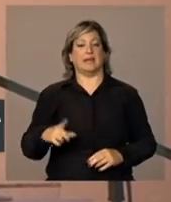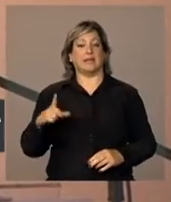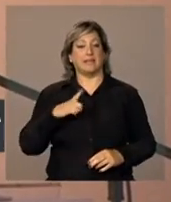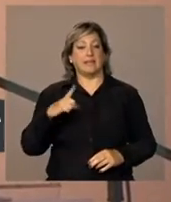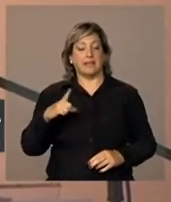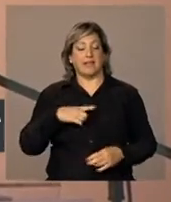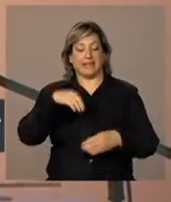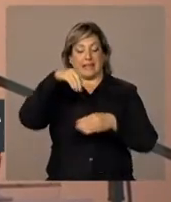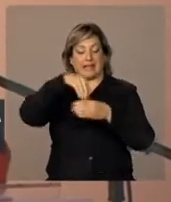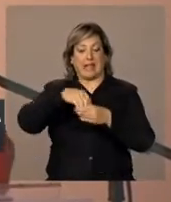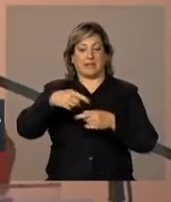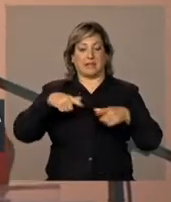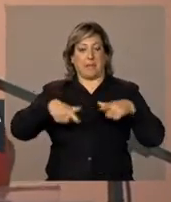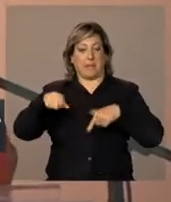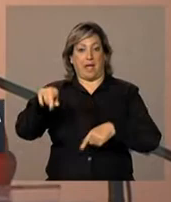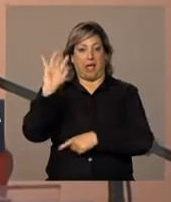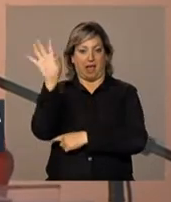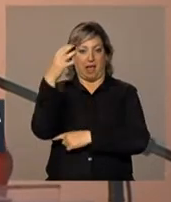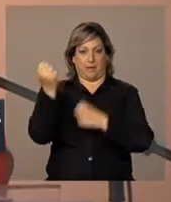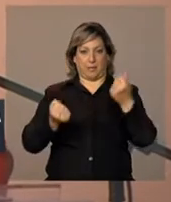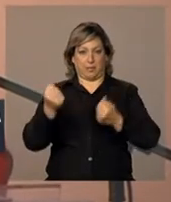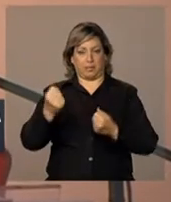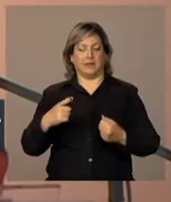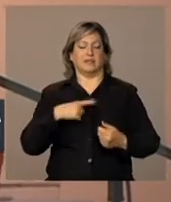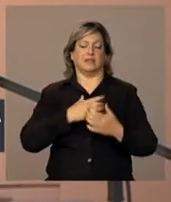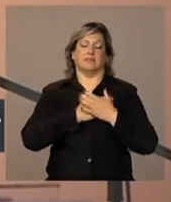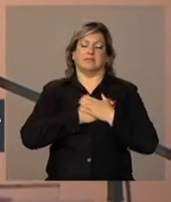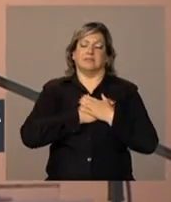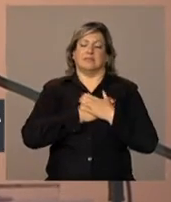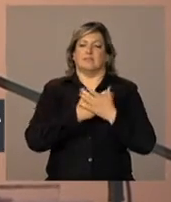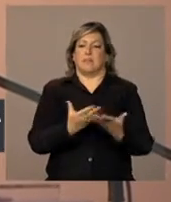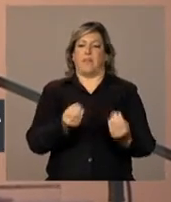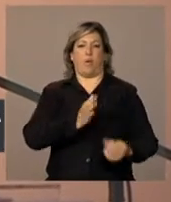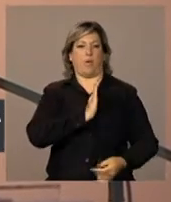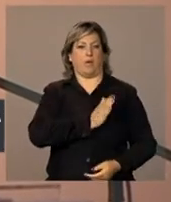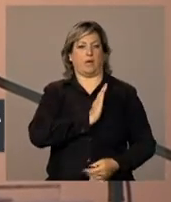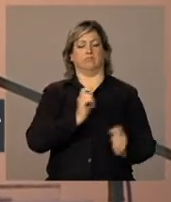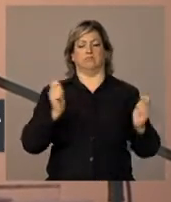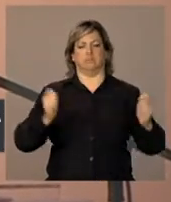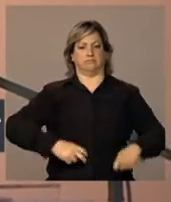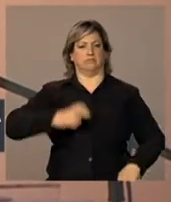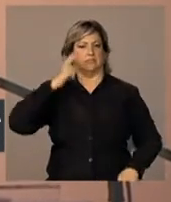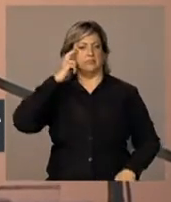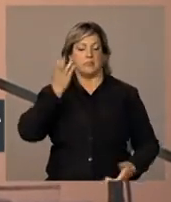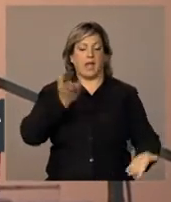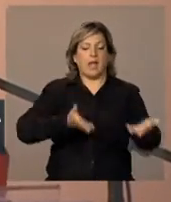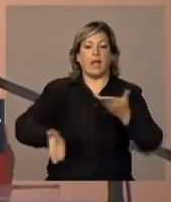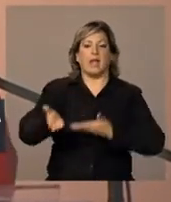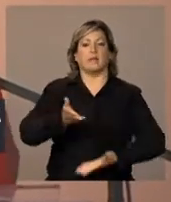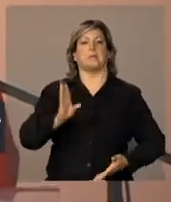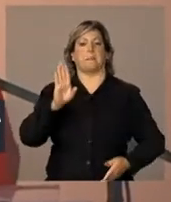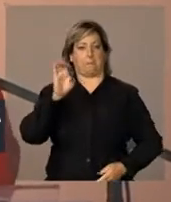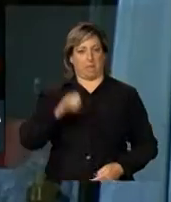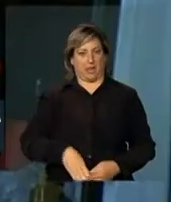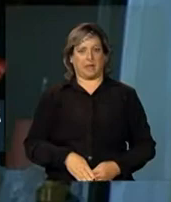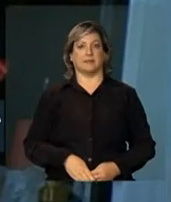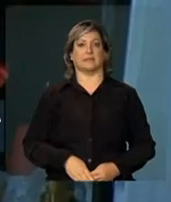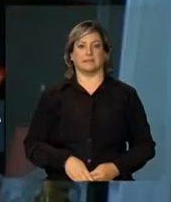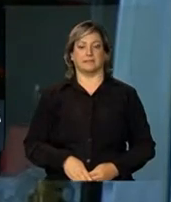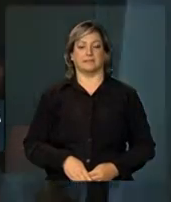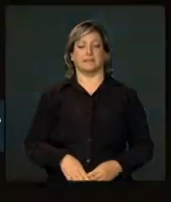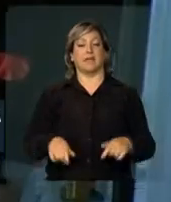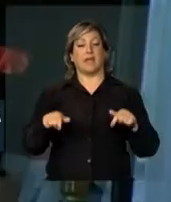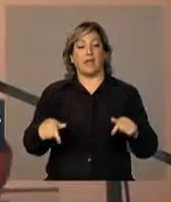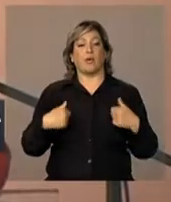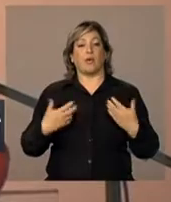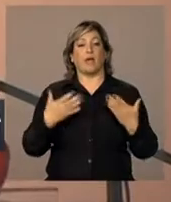nessas ambulâncias, que têm uma grande generosidade, uma imensa capacidade de atender. E aqui eu queria